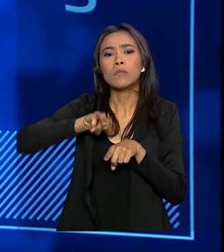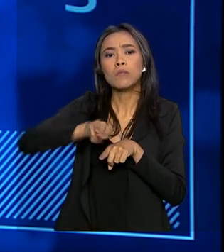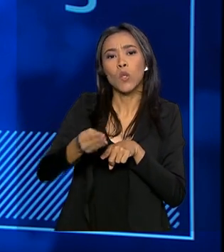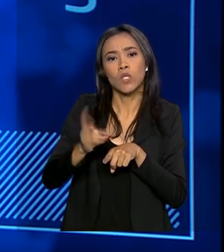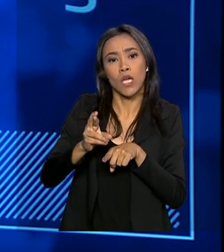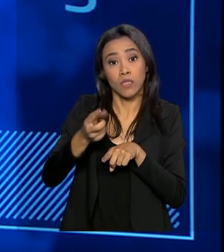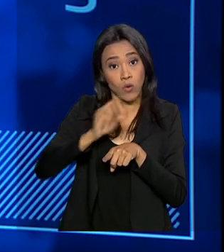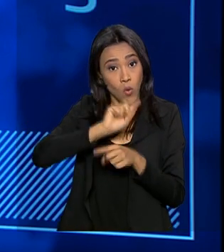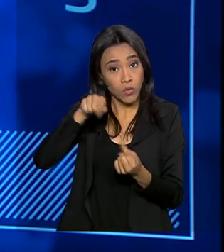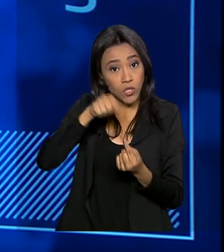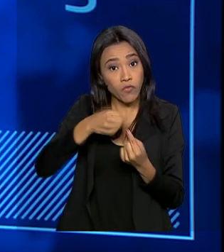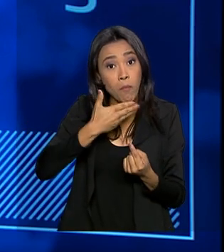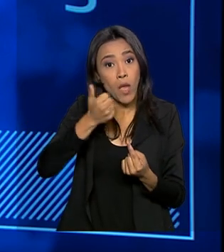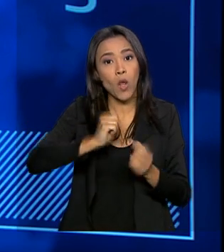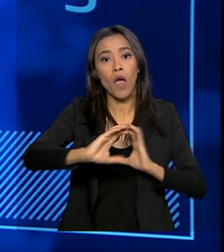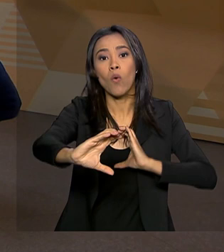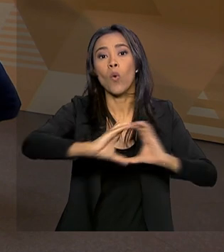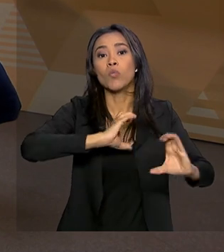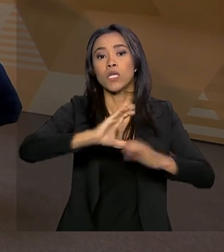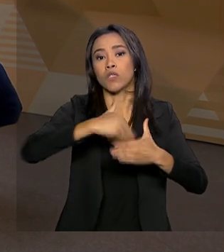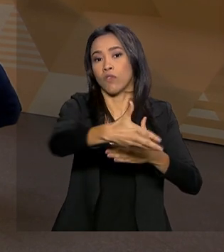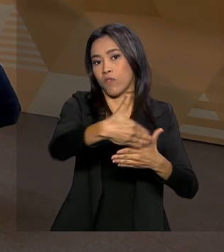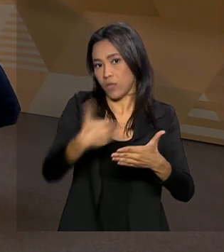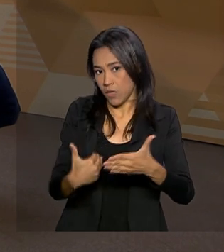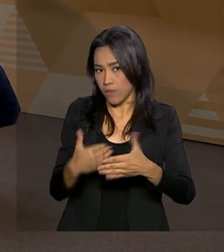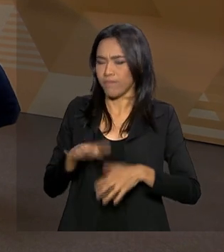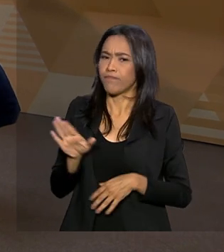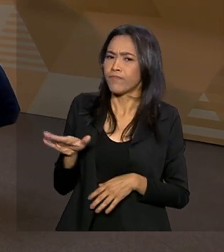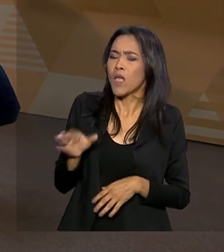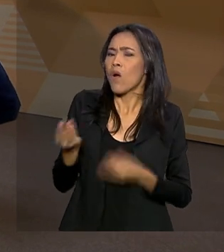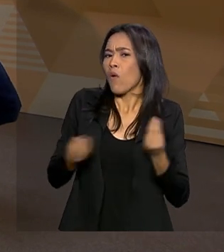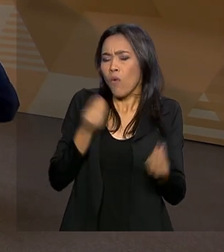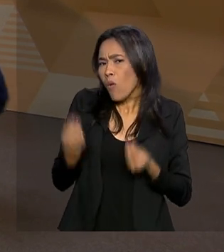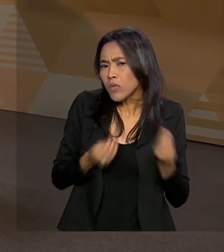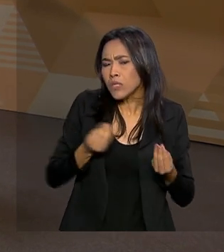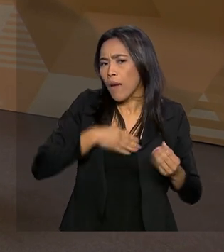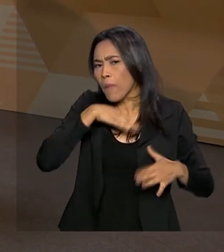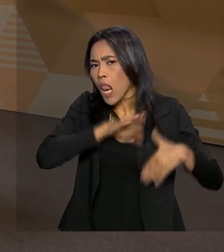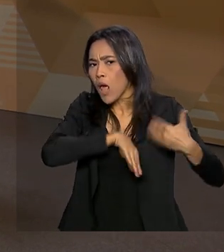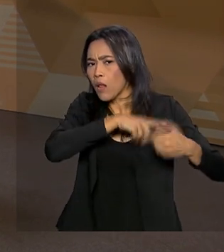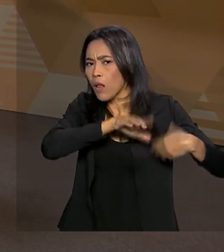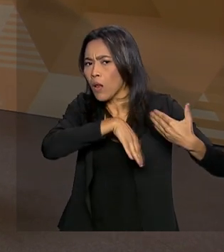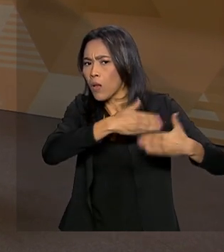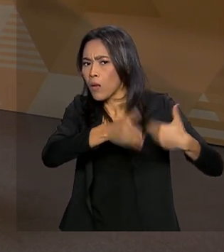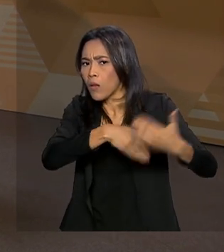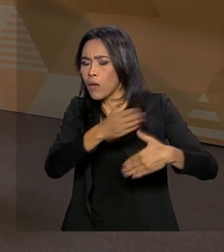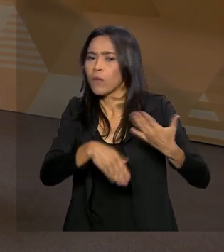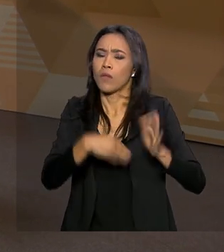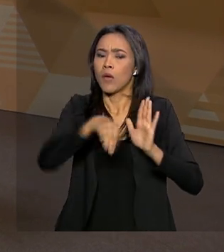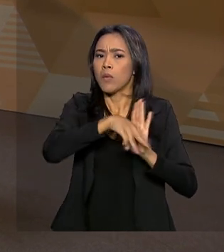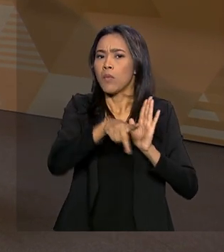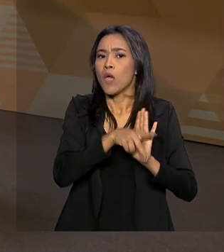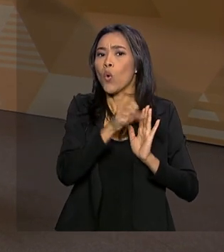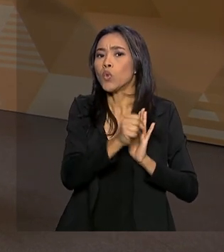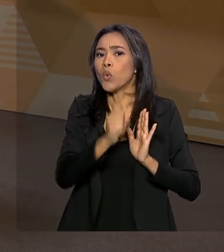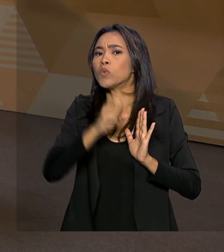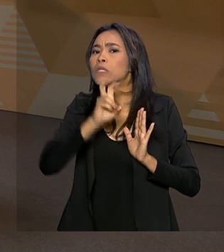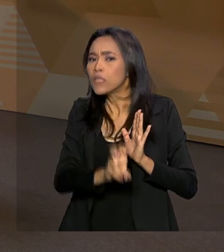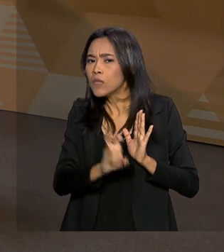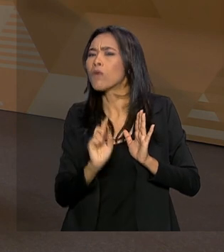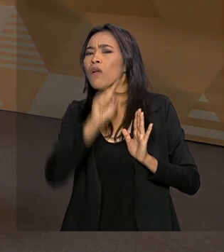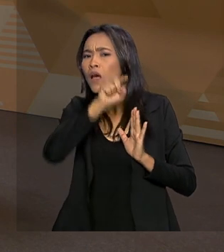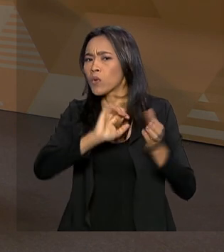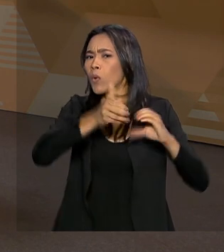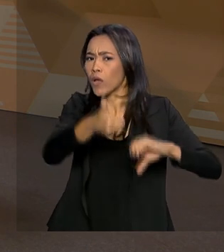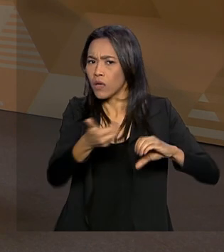que visa melhorar a comunicação na fronteira. Secretário, como é que está a tramitação da medida provisória 885 lá no Congresso